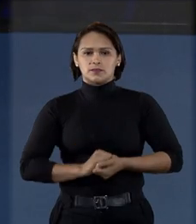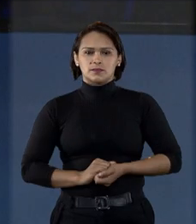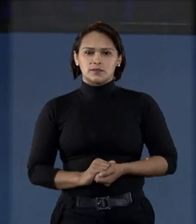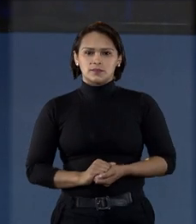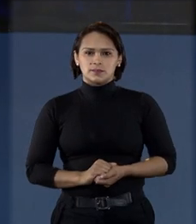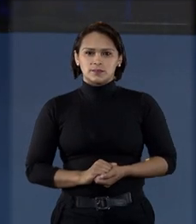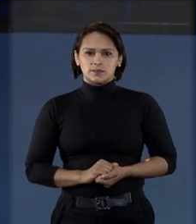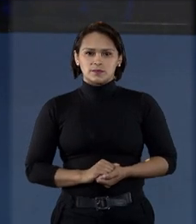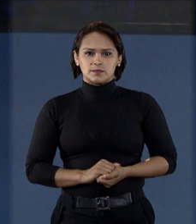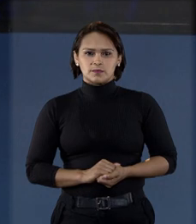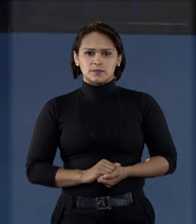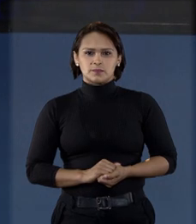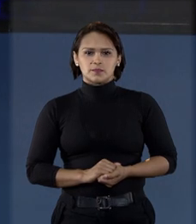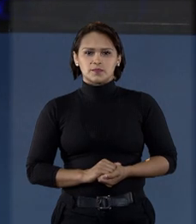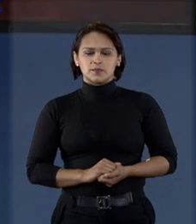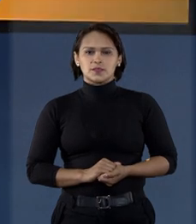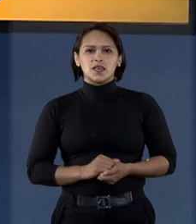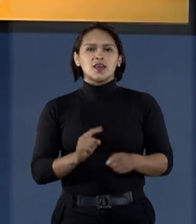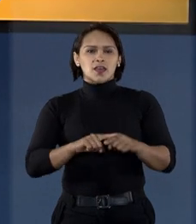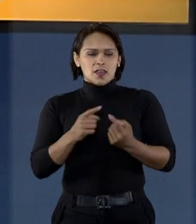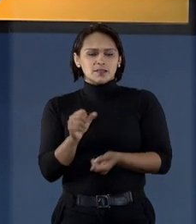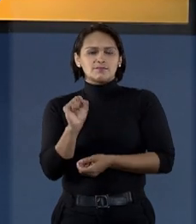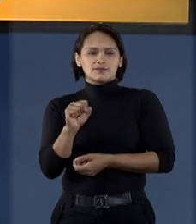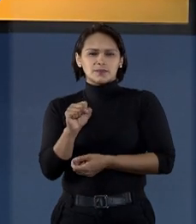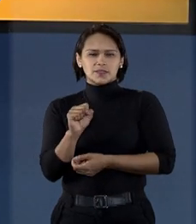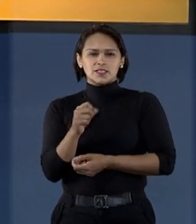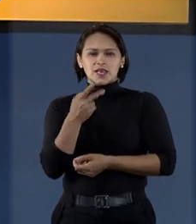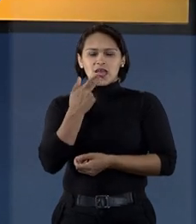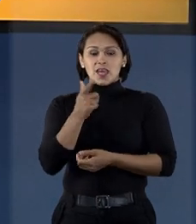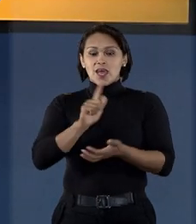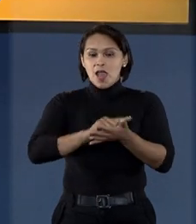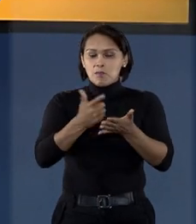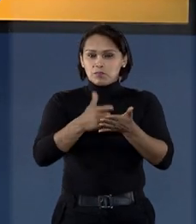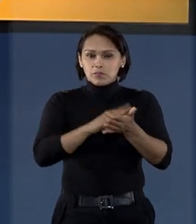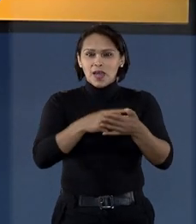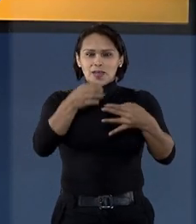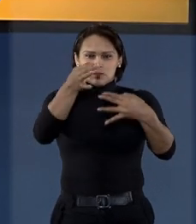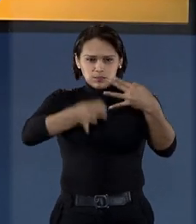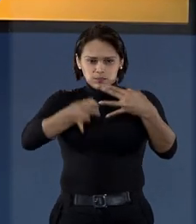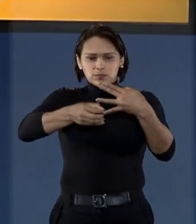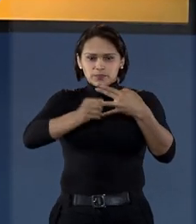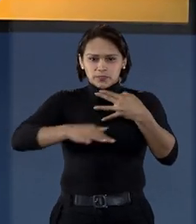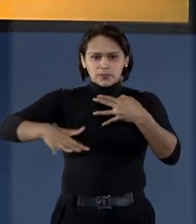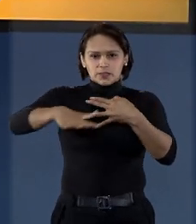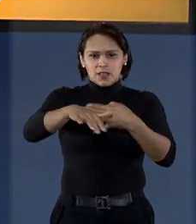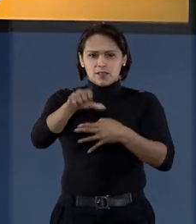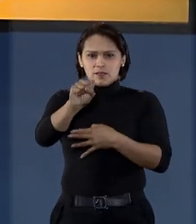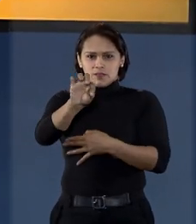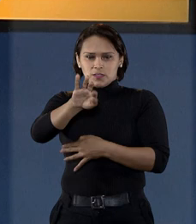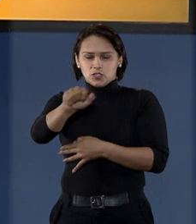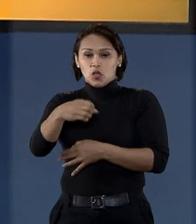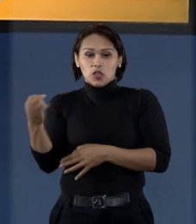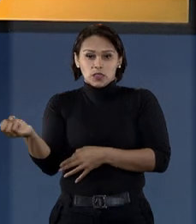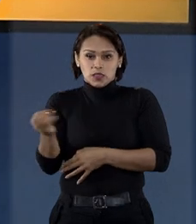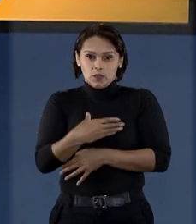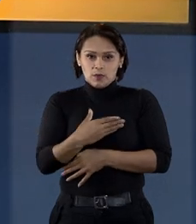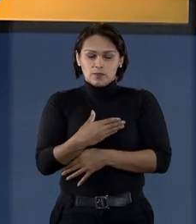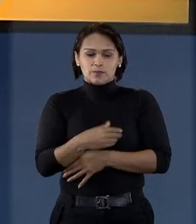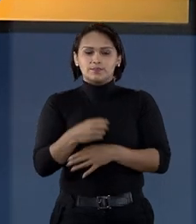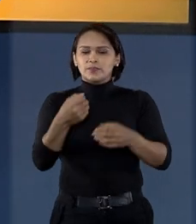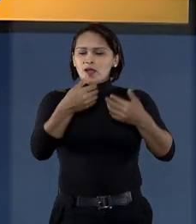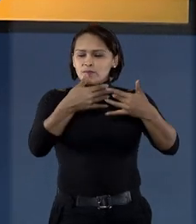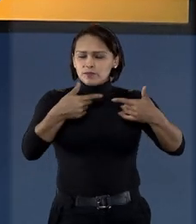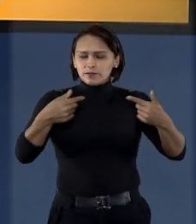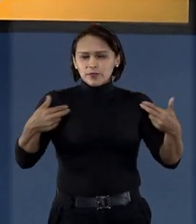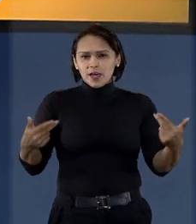importância. E a página de jurisprudência do Tribunal está de cara nova.